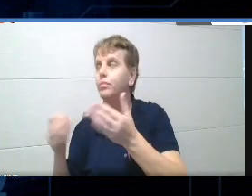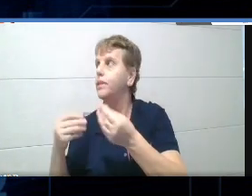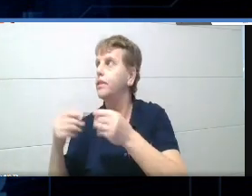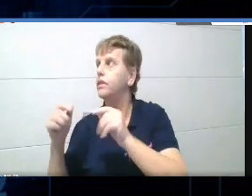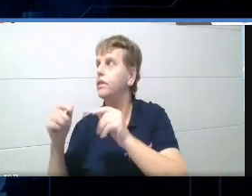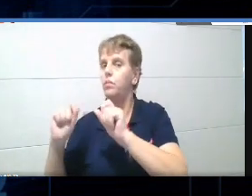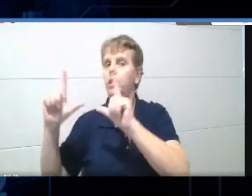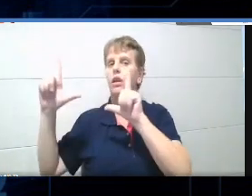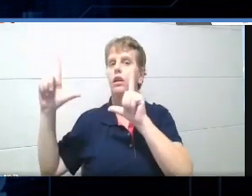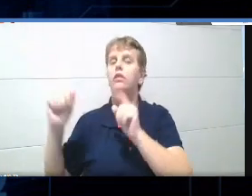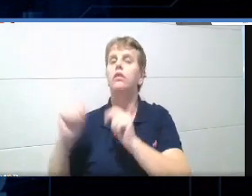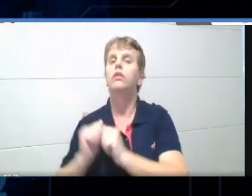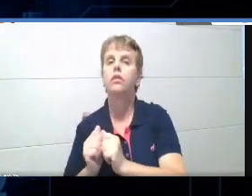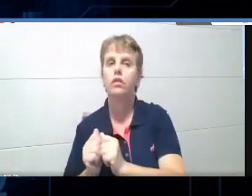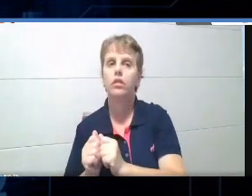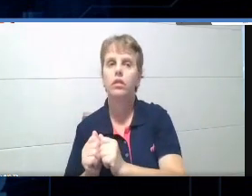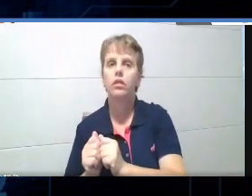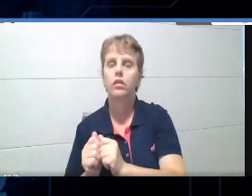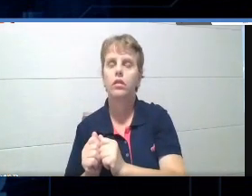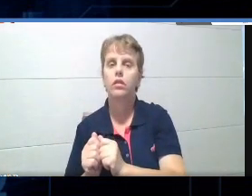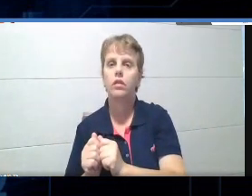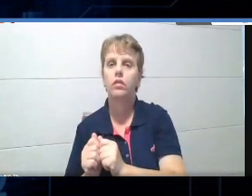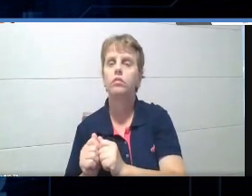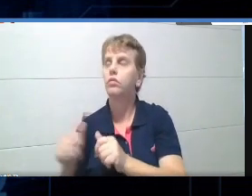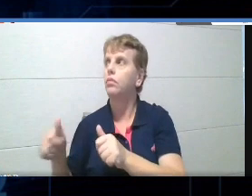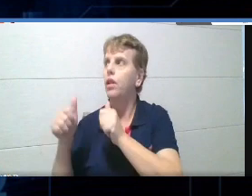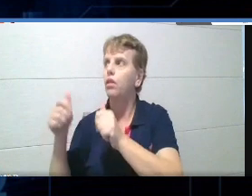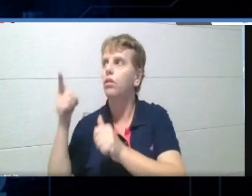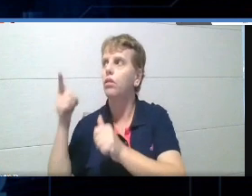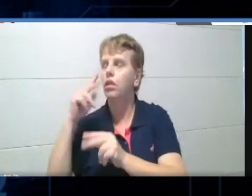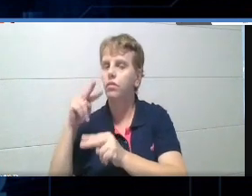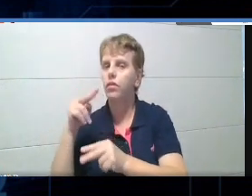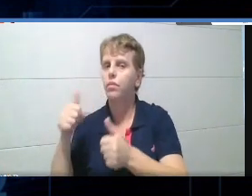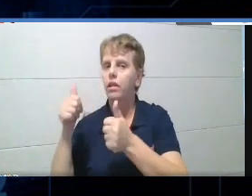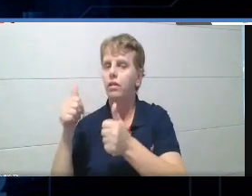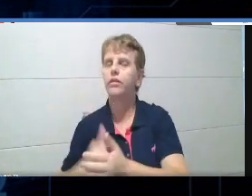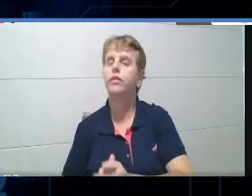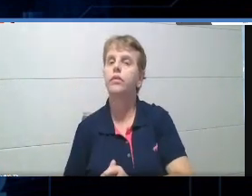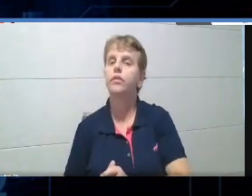ó, aqui a atividade deu certo, ficou um pouquinho melhor aí? Então, ó,